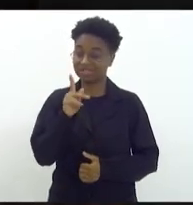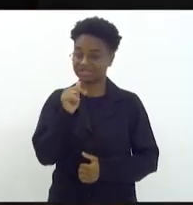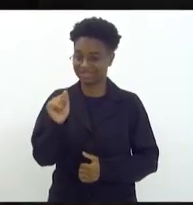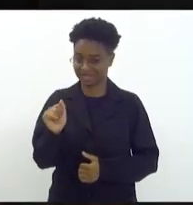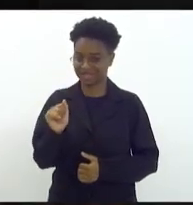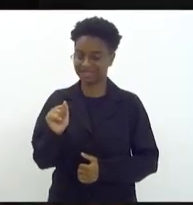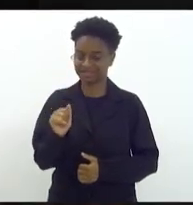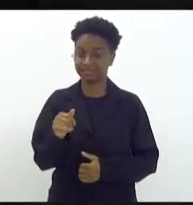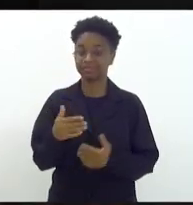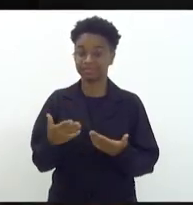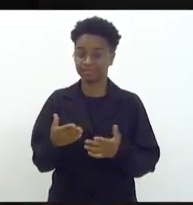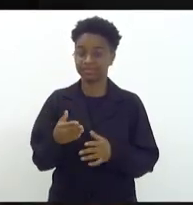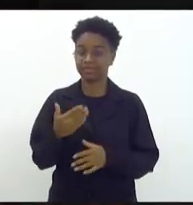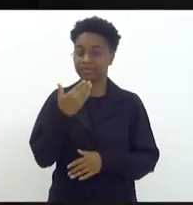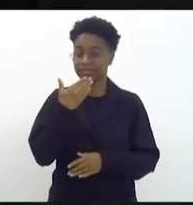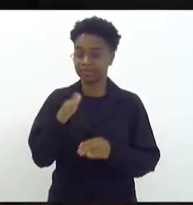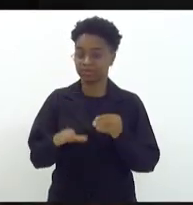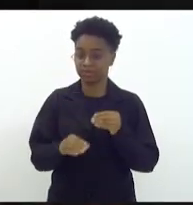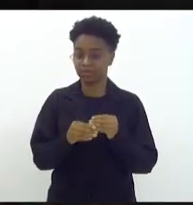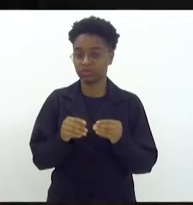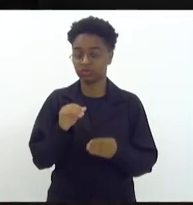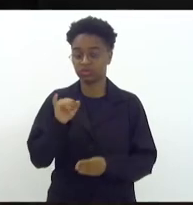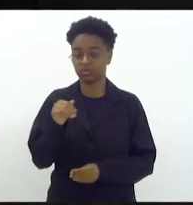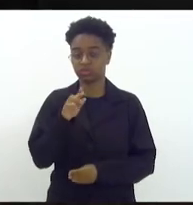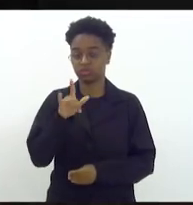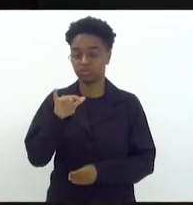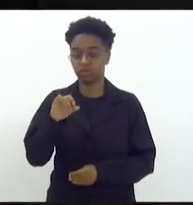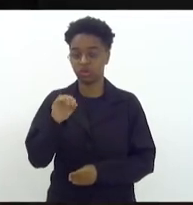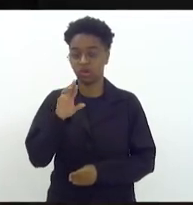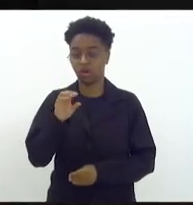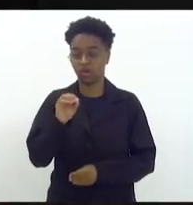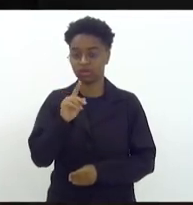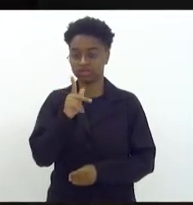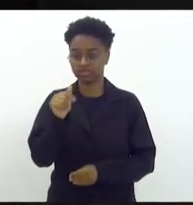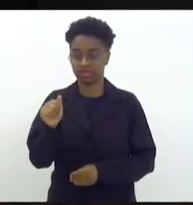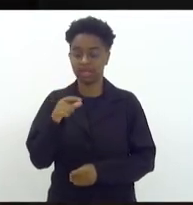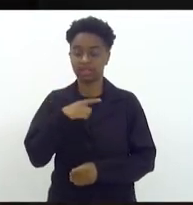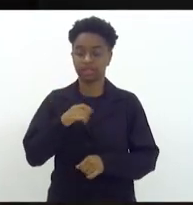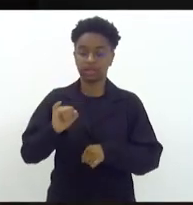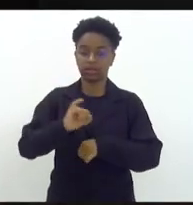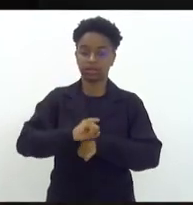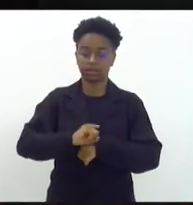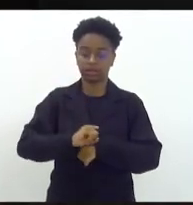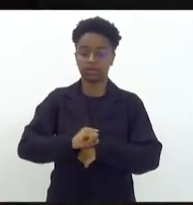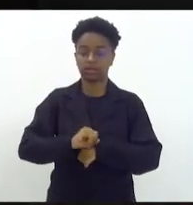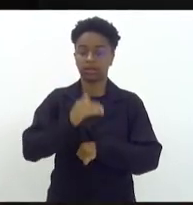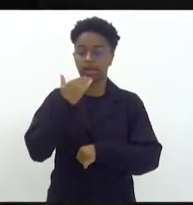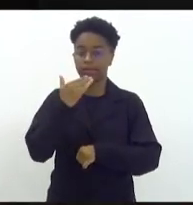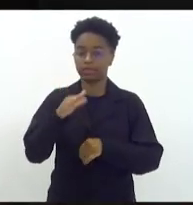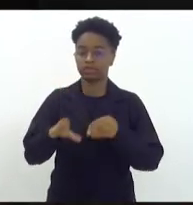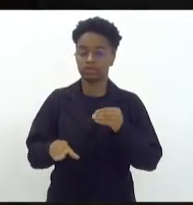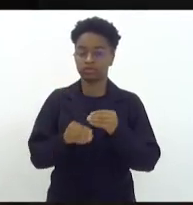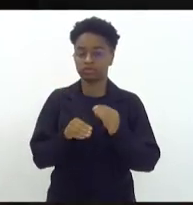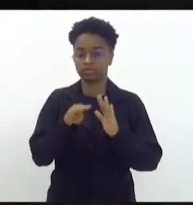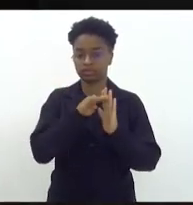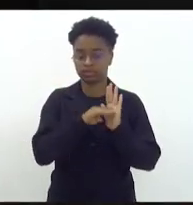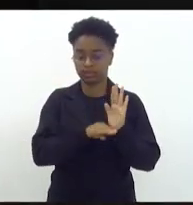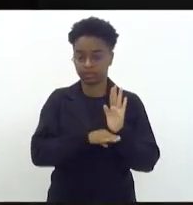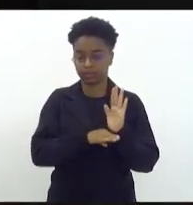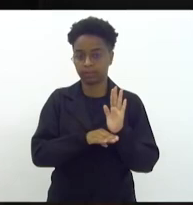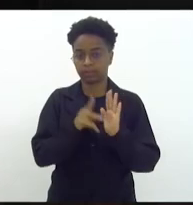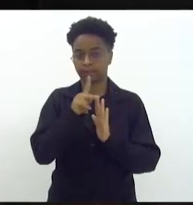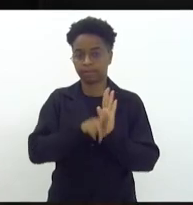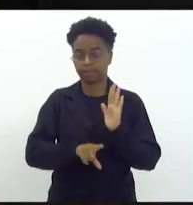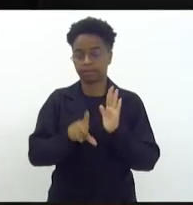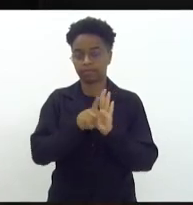O requerimento é do deputado Júlio Rocha. Obrigada, deputado Luiz Paulo. Há sobre a mesa requerimento de inclusão na ordem do dia do